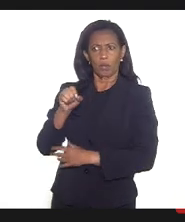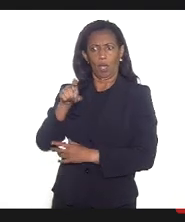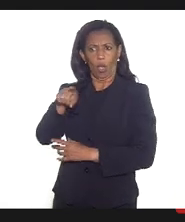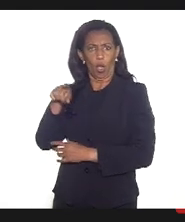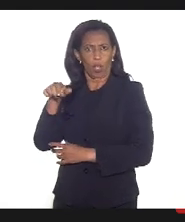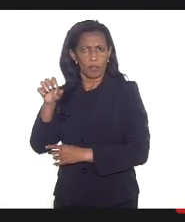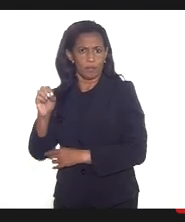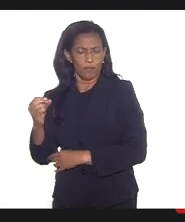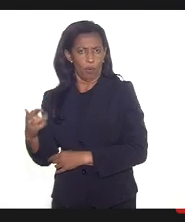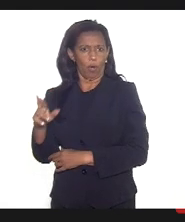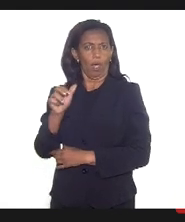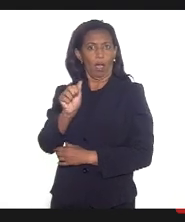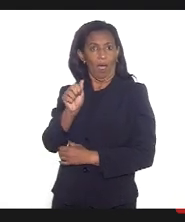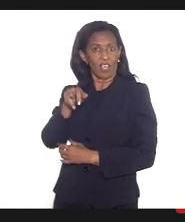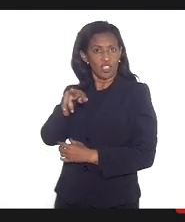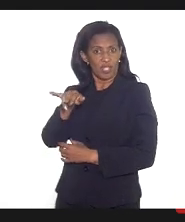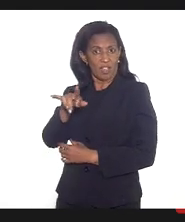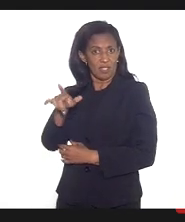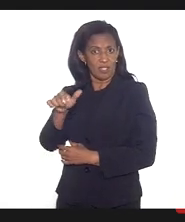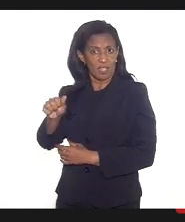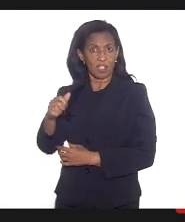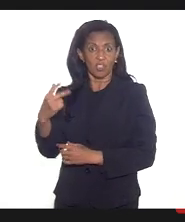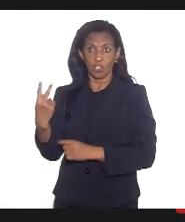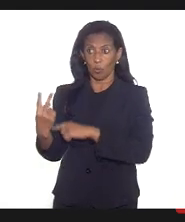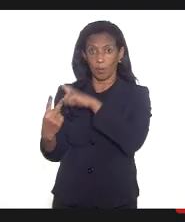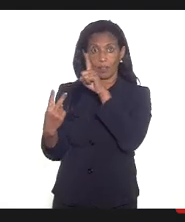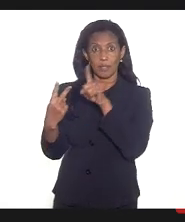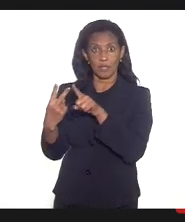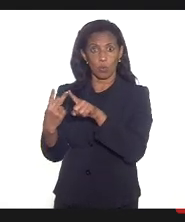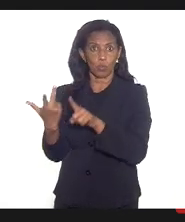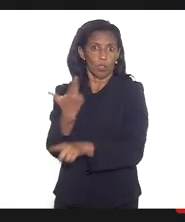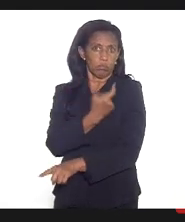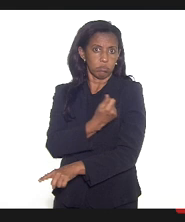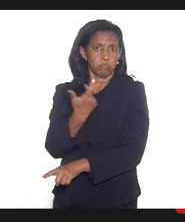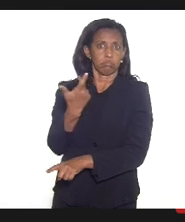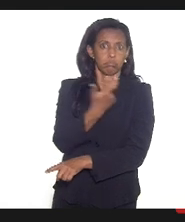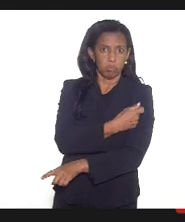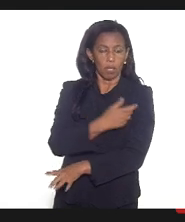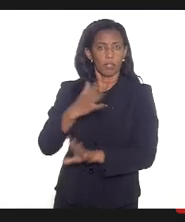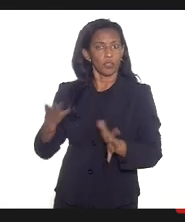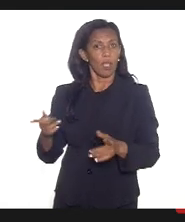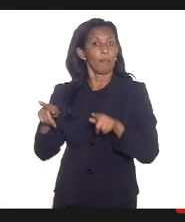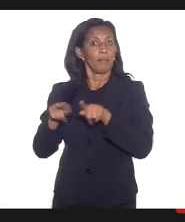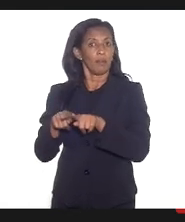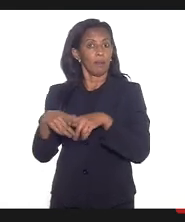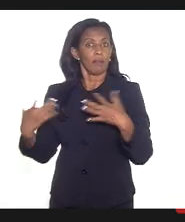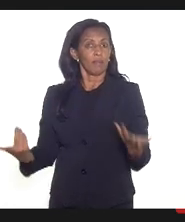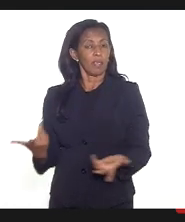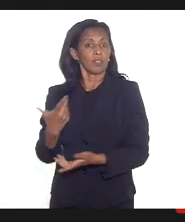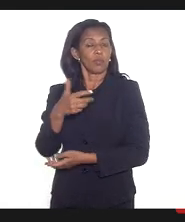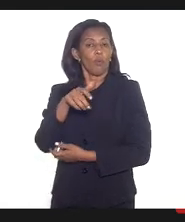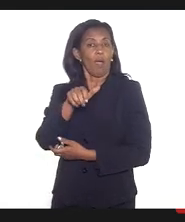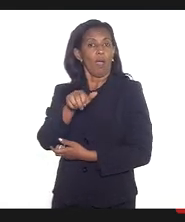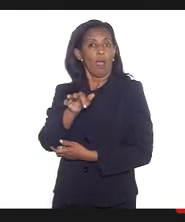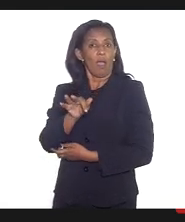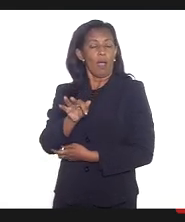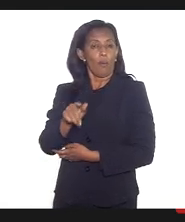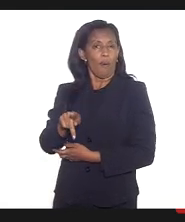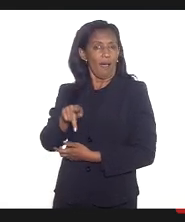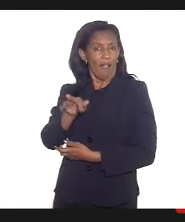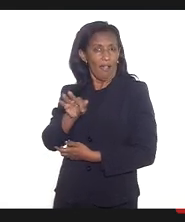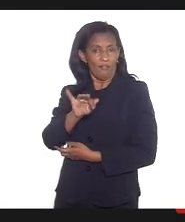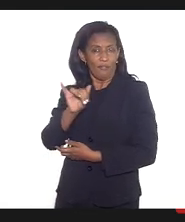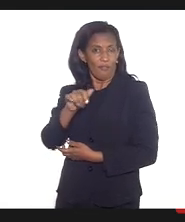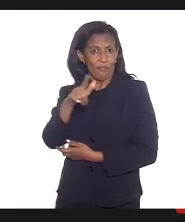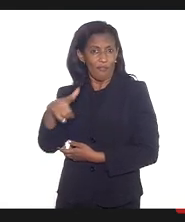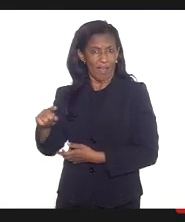-AstraZeneca tomando a segunda dose, porém, até isso, com vacina da Pfizer, mas até isso